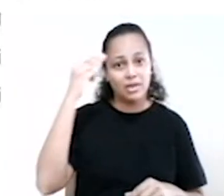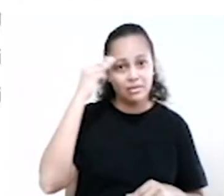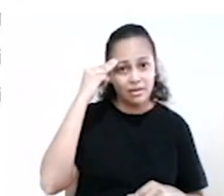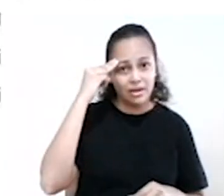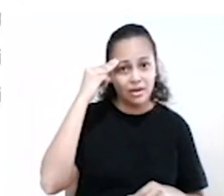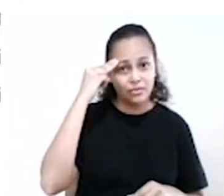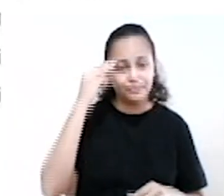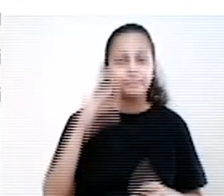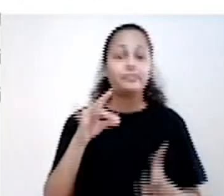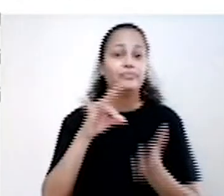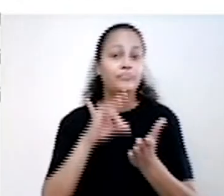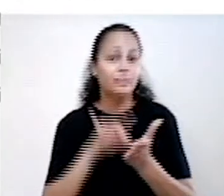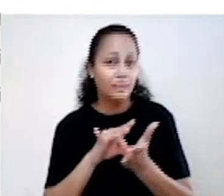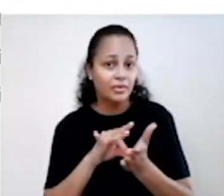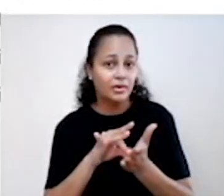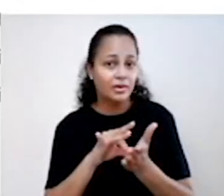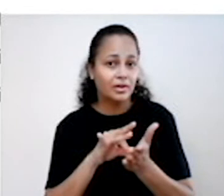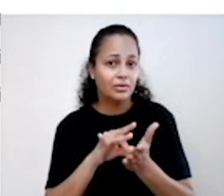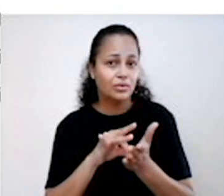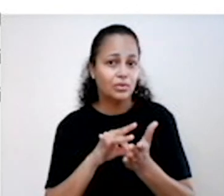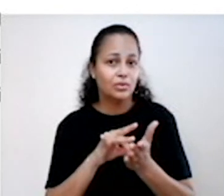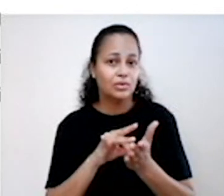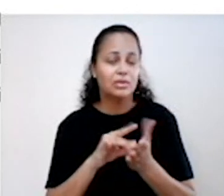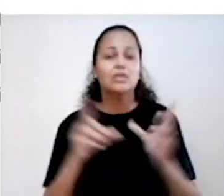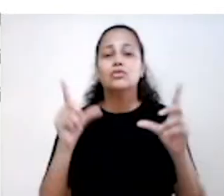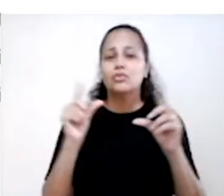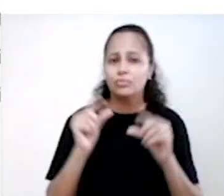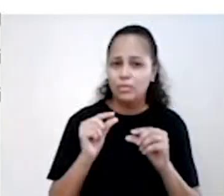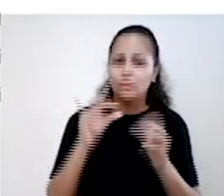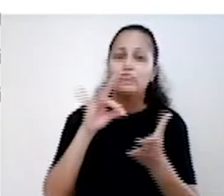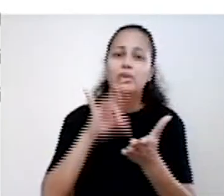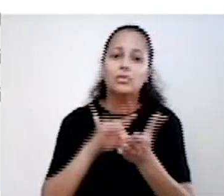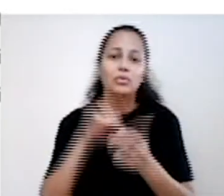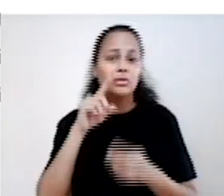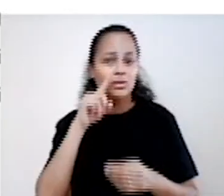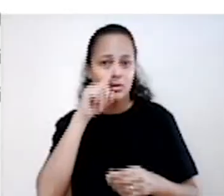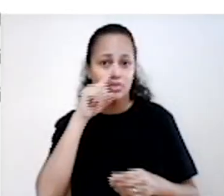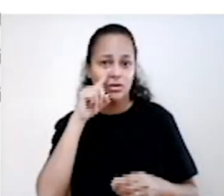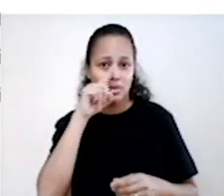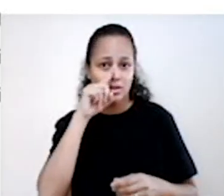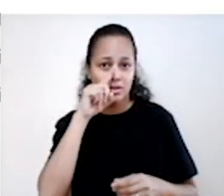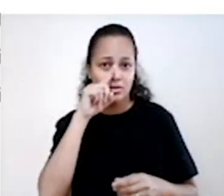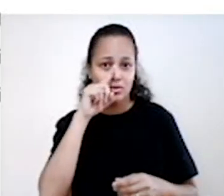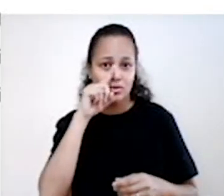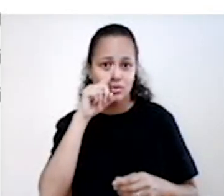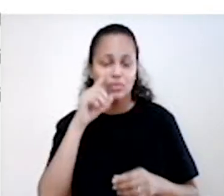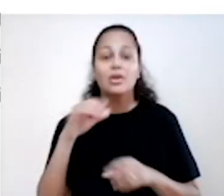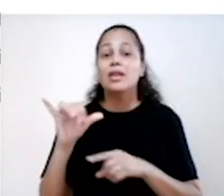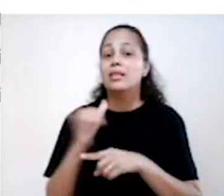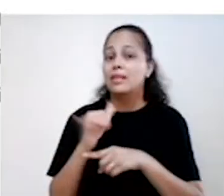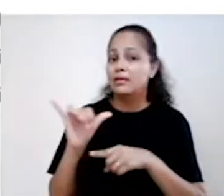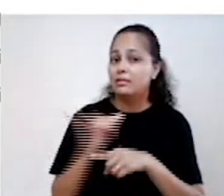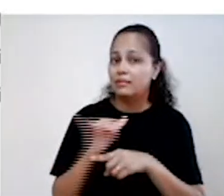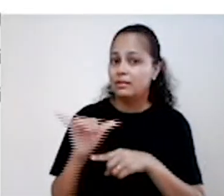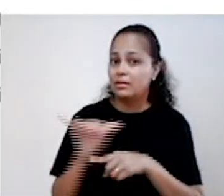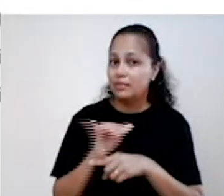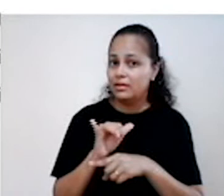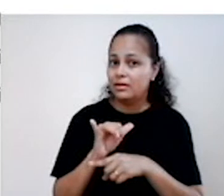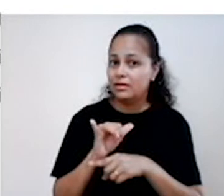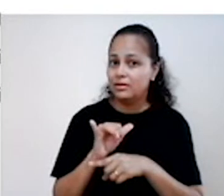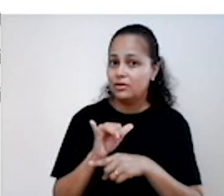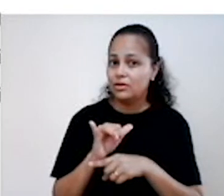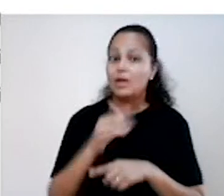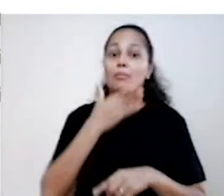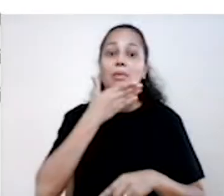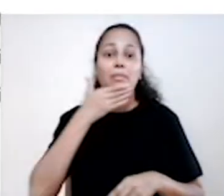modificam ou diminuem os efeitos dos fatores de risco E encará-los de forma estratégica e consciente Pode